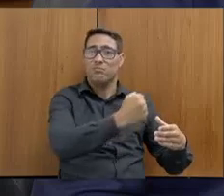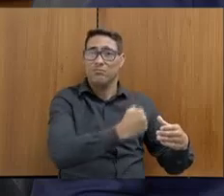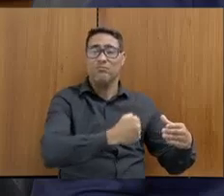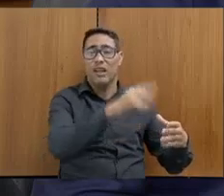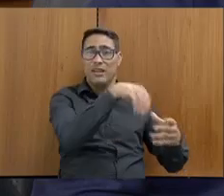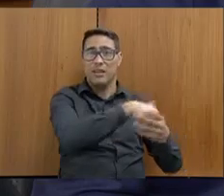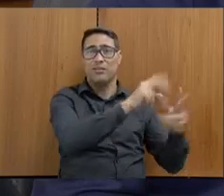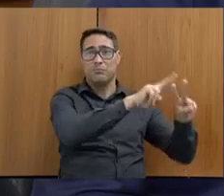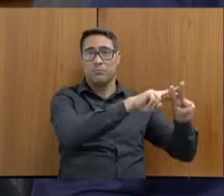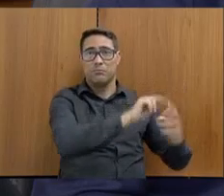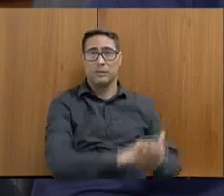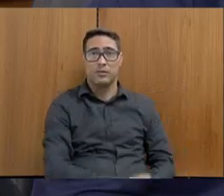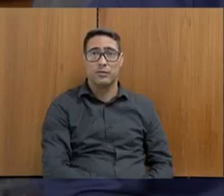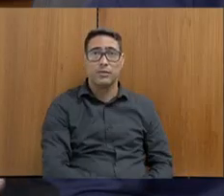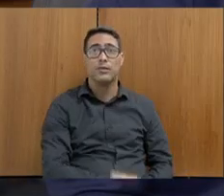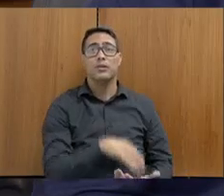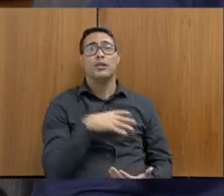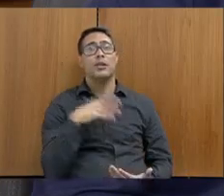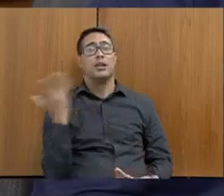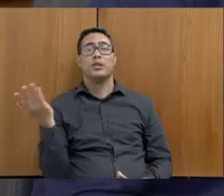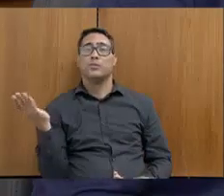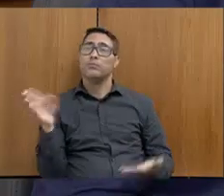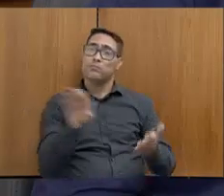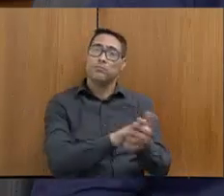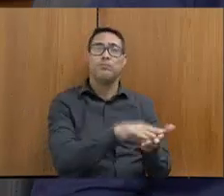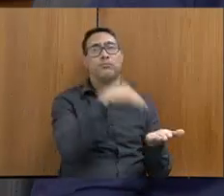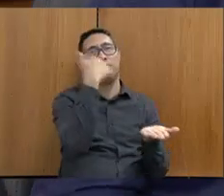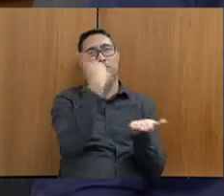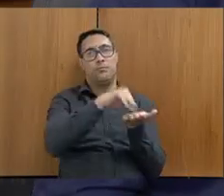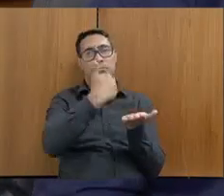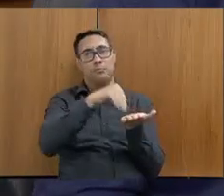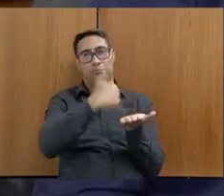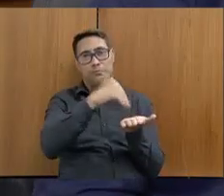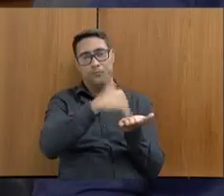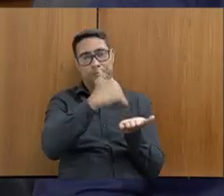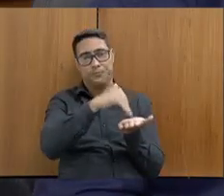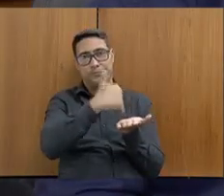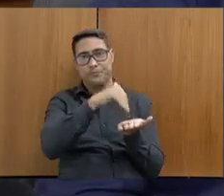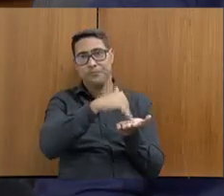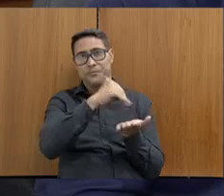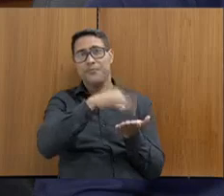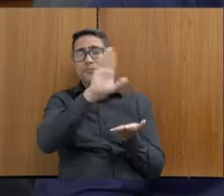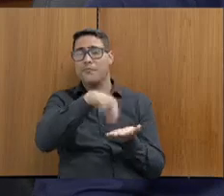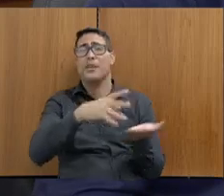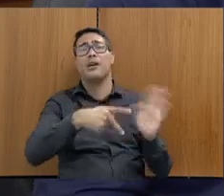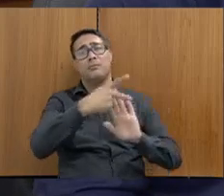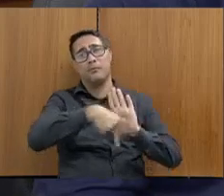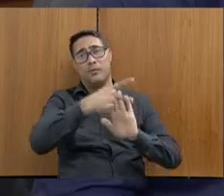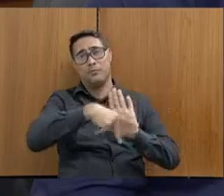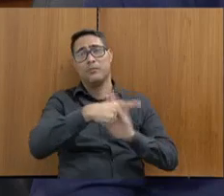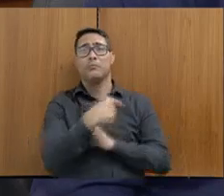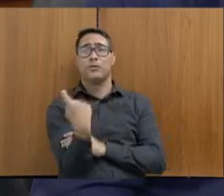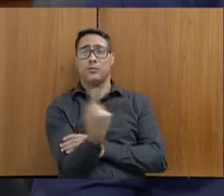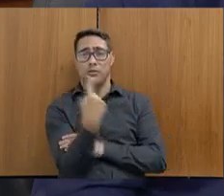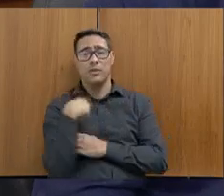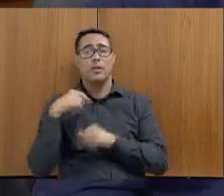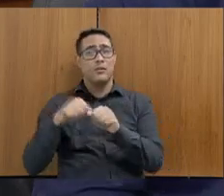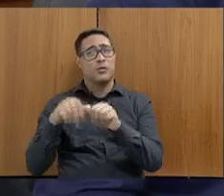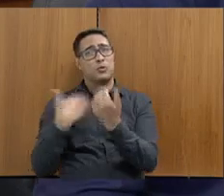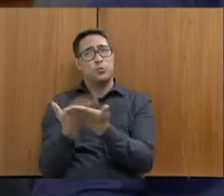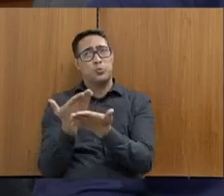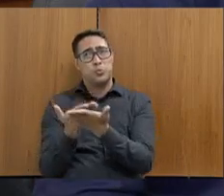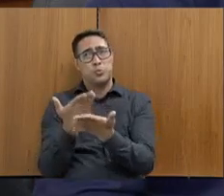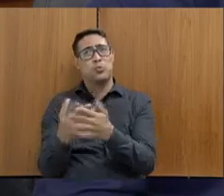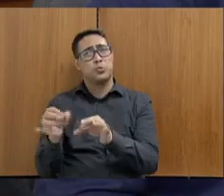deputado, desde que nós chegamos à secretaria, é um projeto nosso, nós estamos fazendo um estudo, efetivamente, do